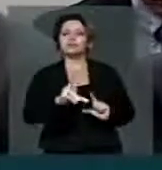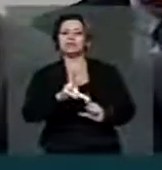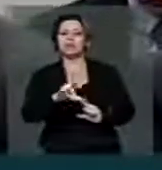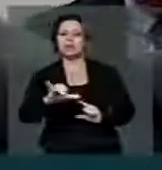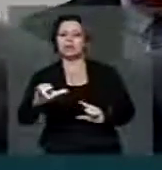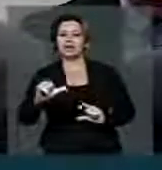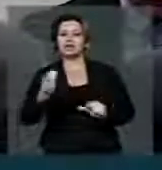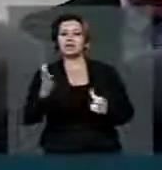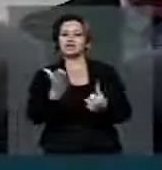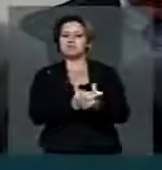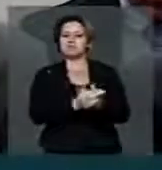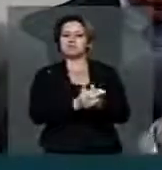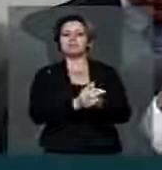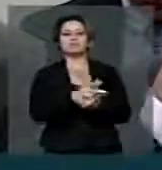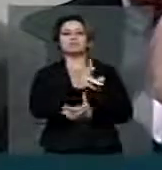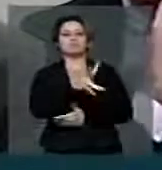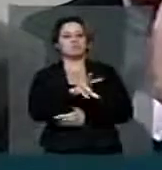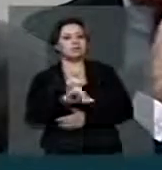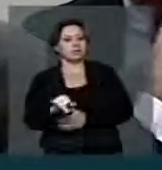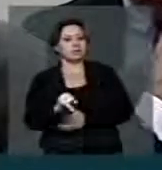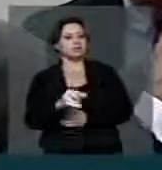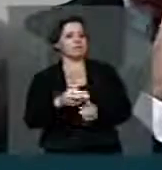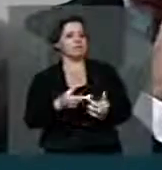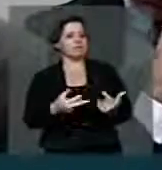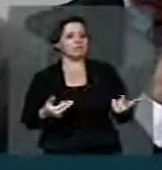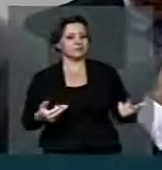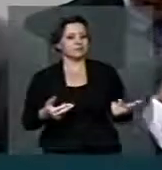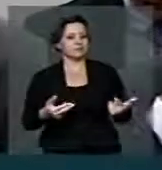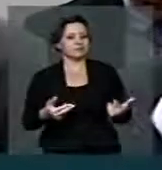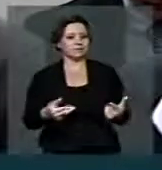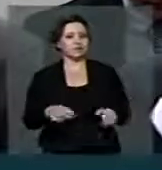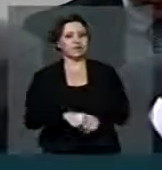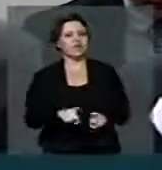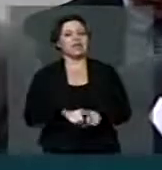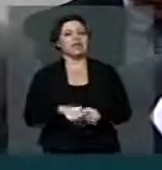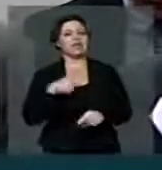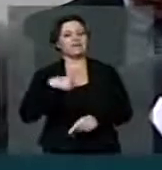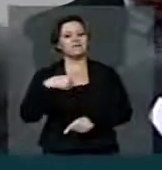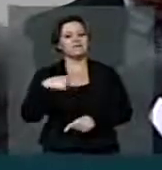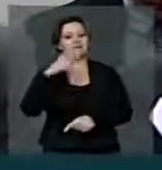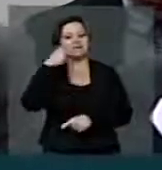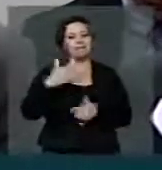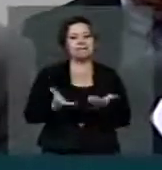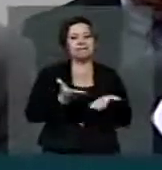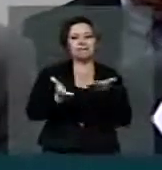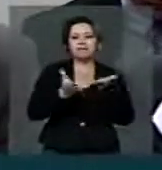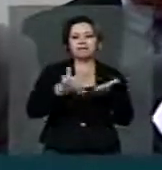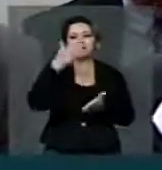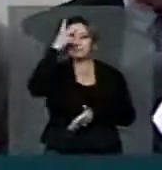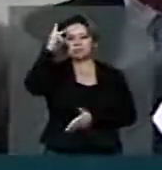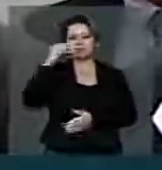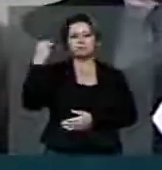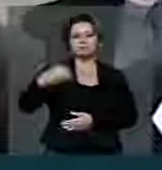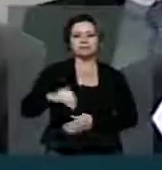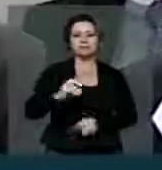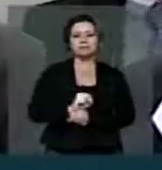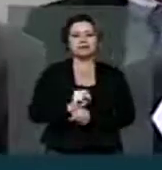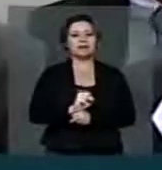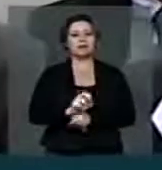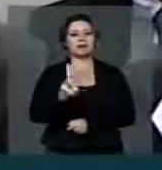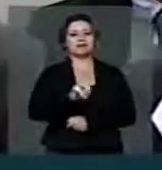ela vai dissuadir, não é isso? Ela vai desincentivar a prática de um crime. Mas ela não impede.